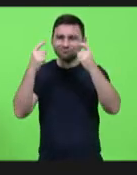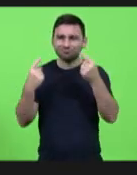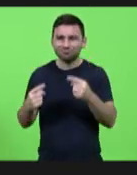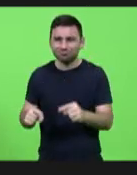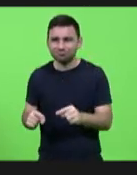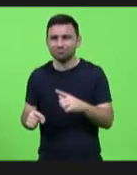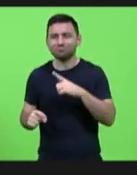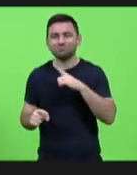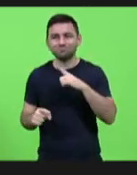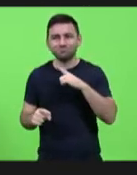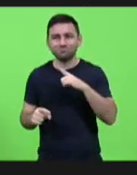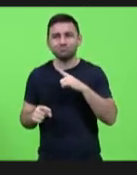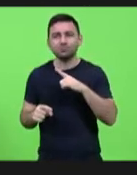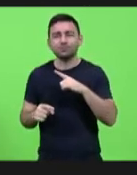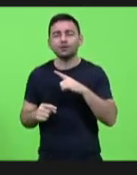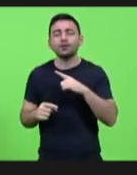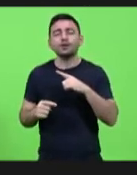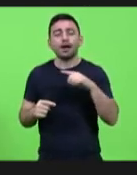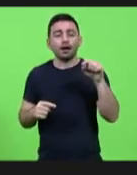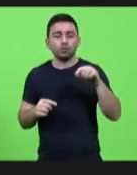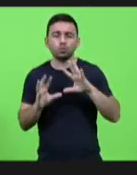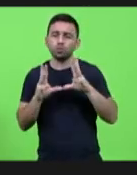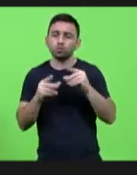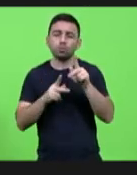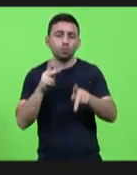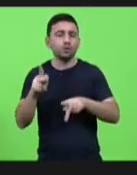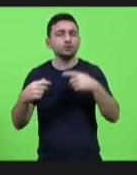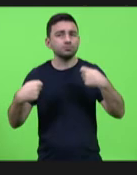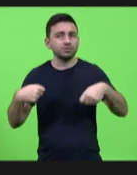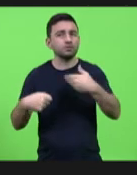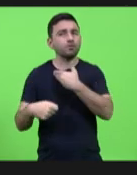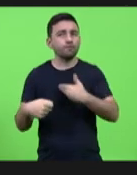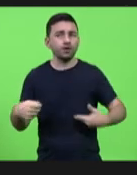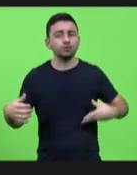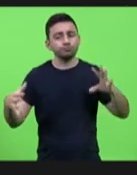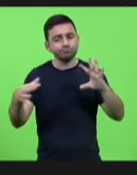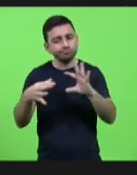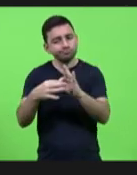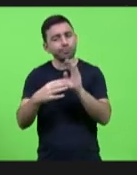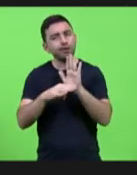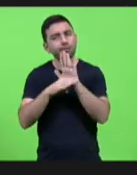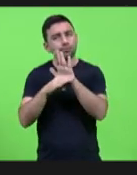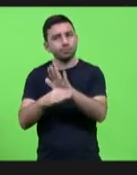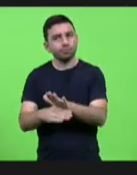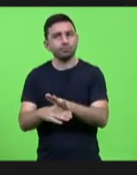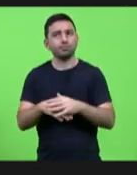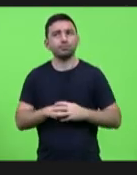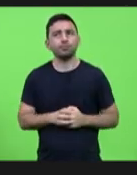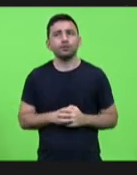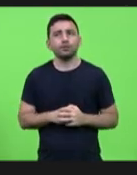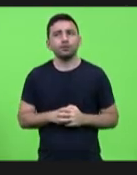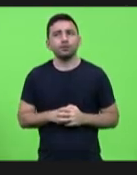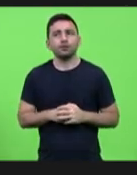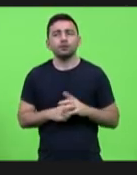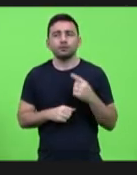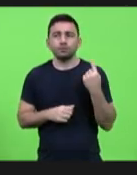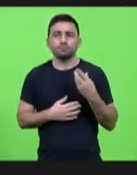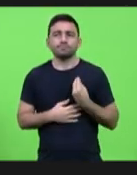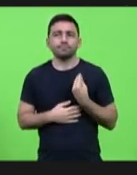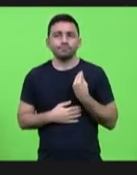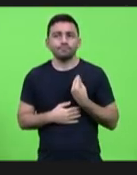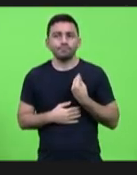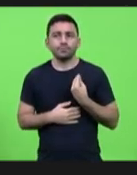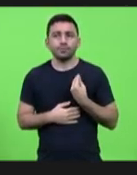que necessita da mão do Estado e da eficiência das políticas públicas de assistência. A gente vive um país